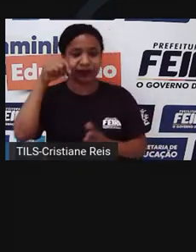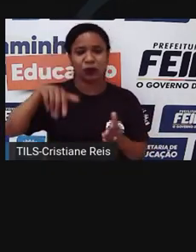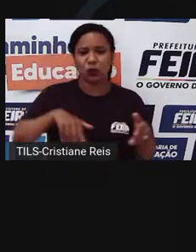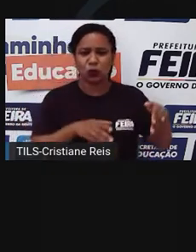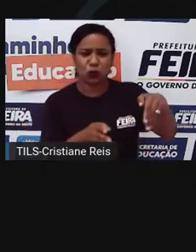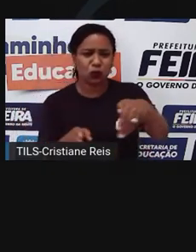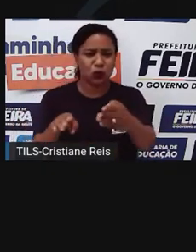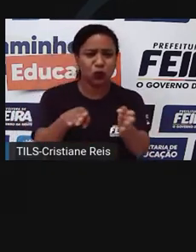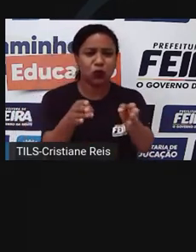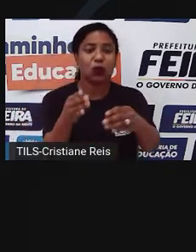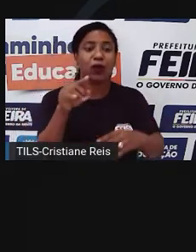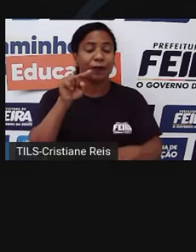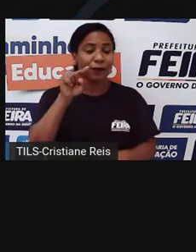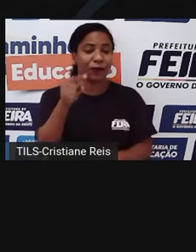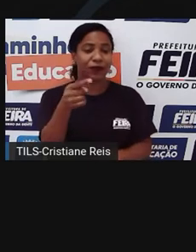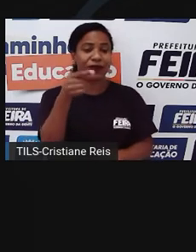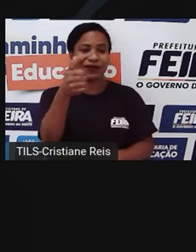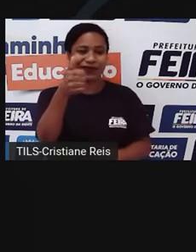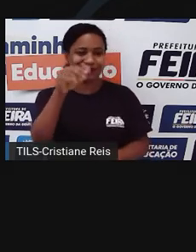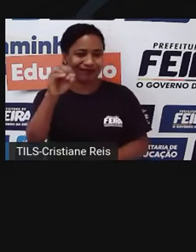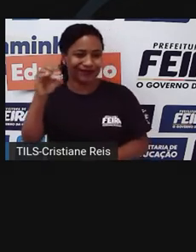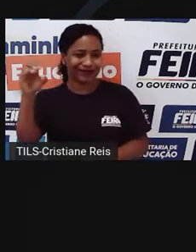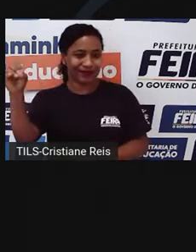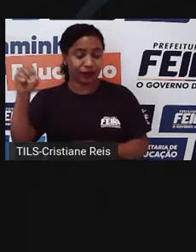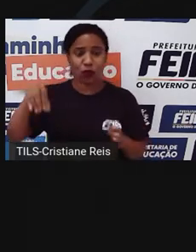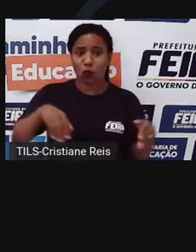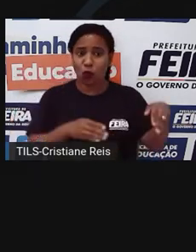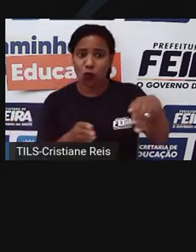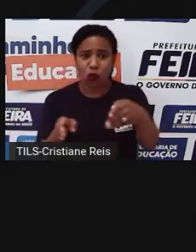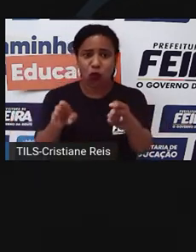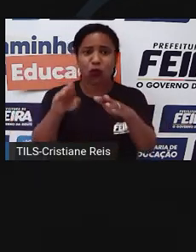afluentes, para desaguar o Oceano Atlântico.